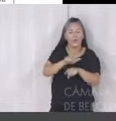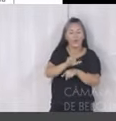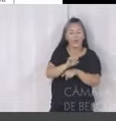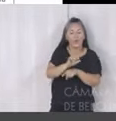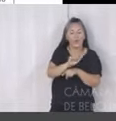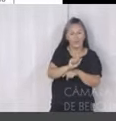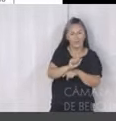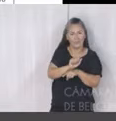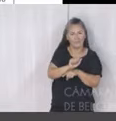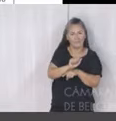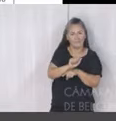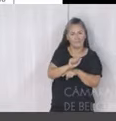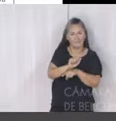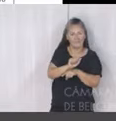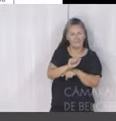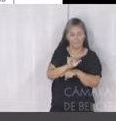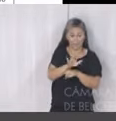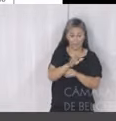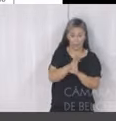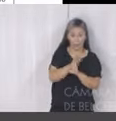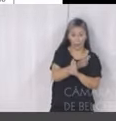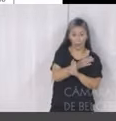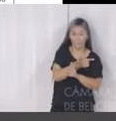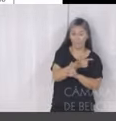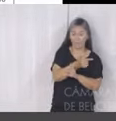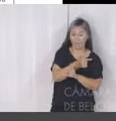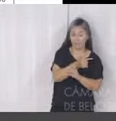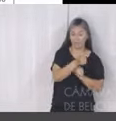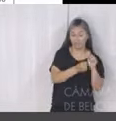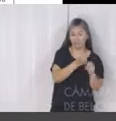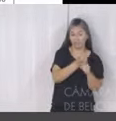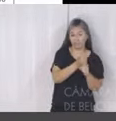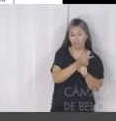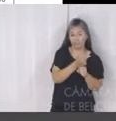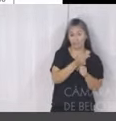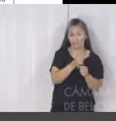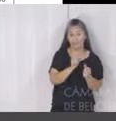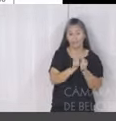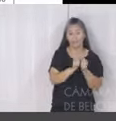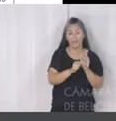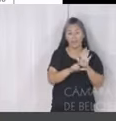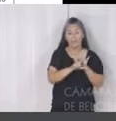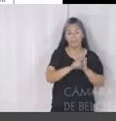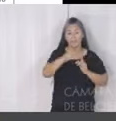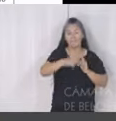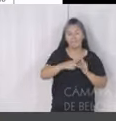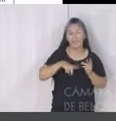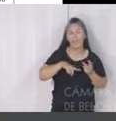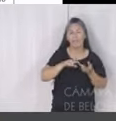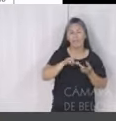vai estar constando do planejamento plurianual e da lei orçamentária anual. E a cada ano